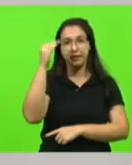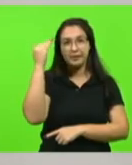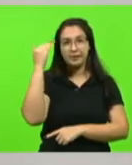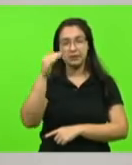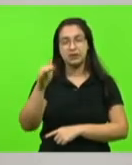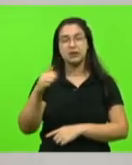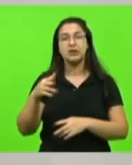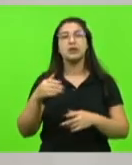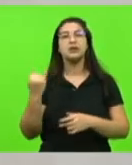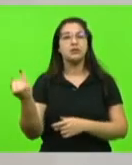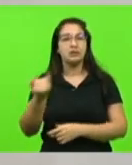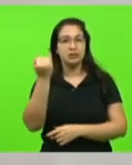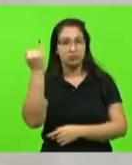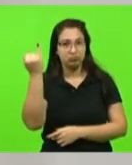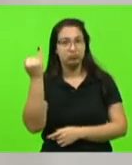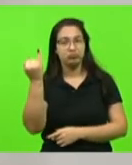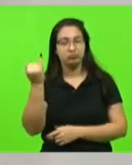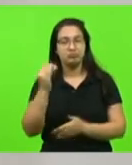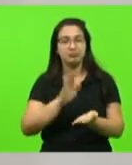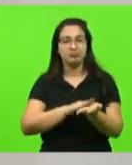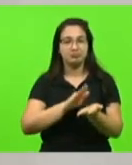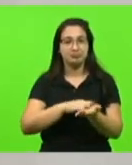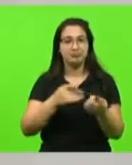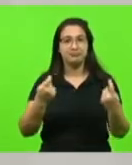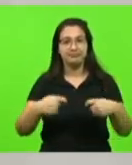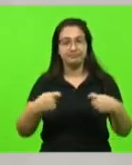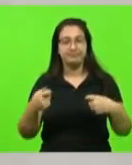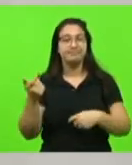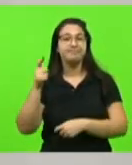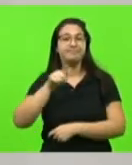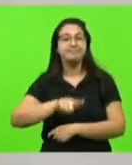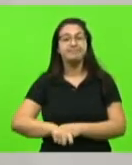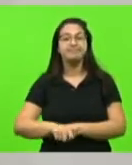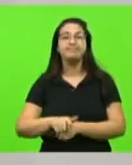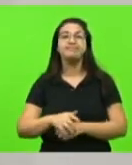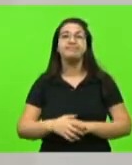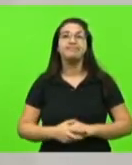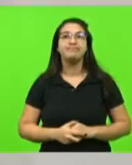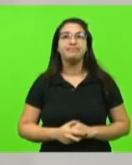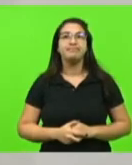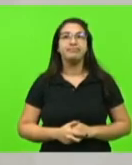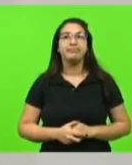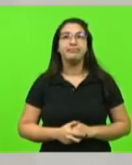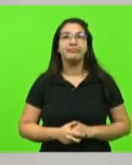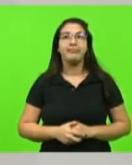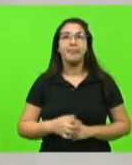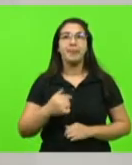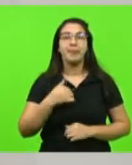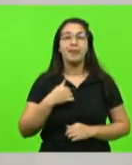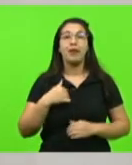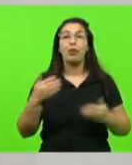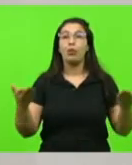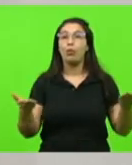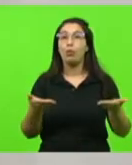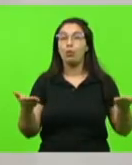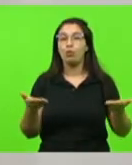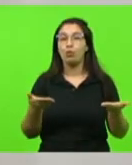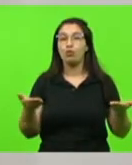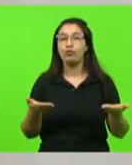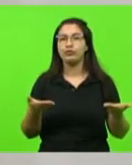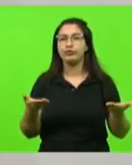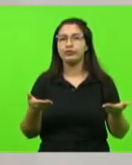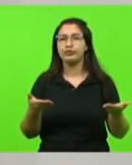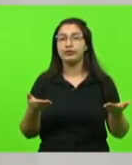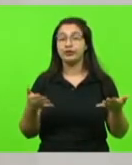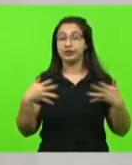aplauso, a nossa homenagem. Quero também dizer às vossas excelências que eu estou, no dia de hoje, especialmente